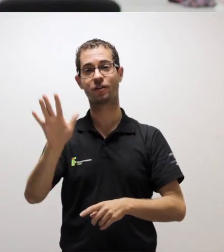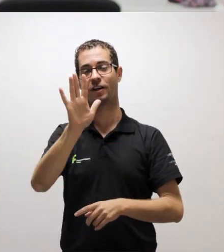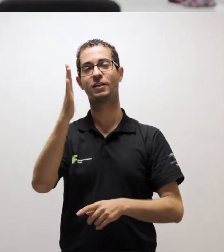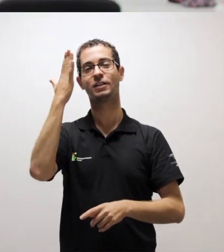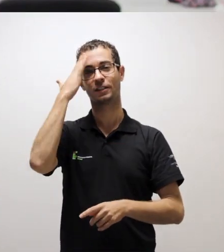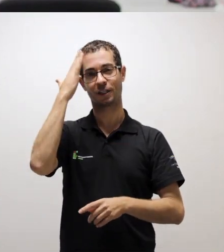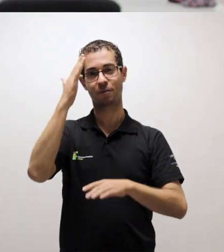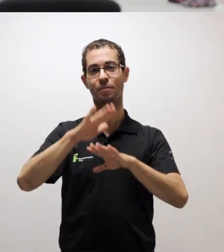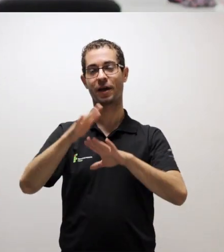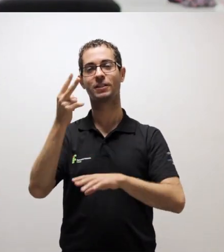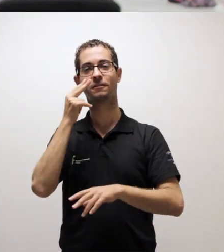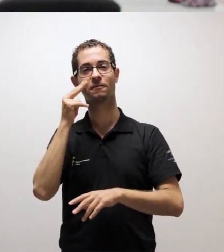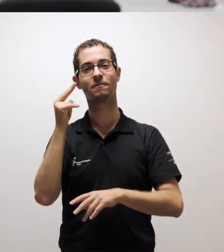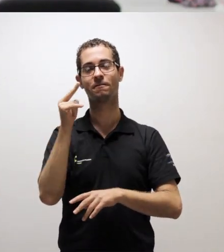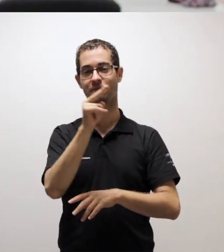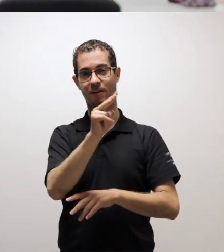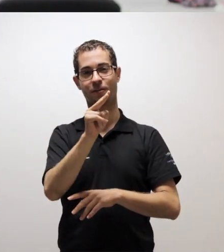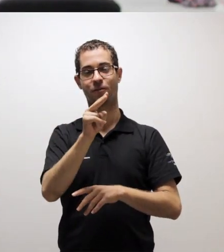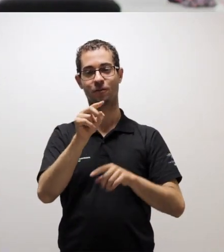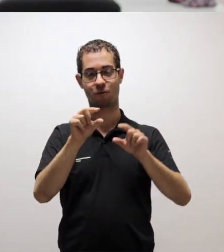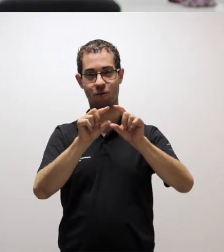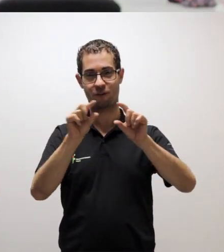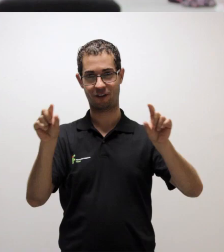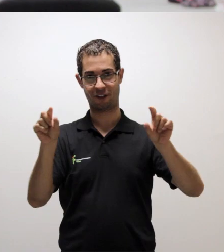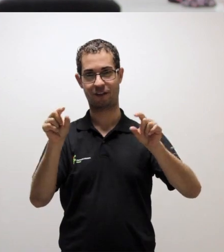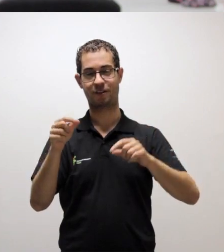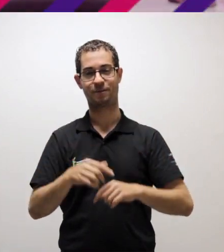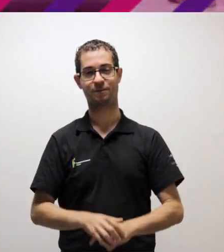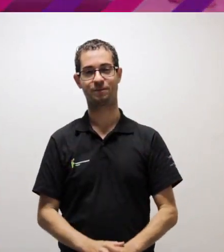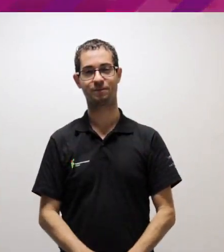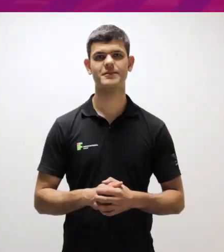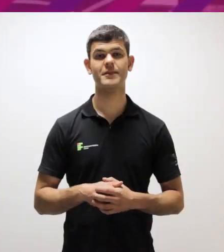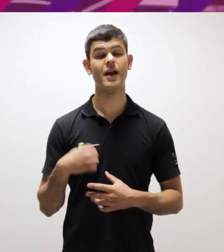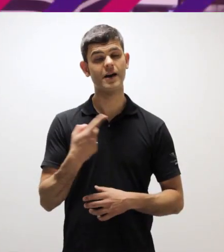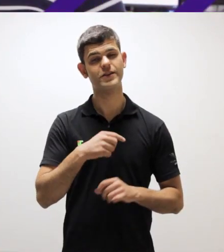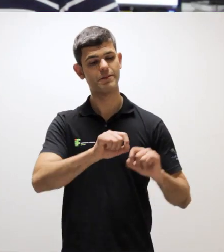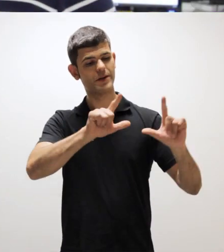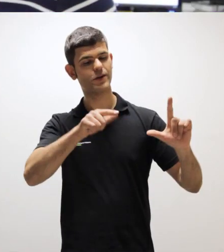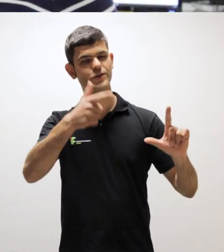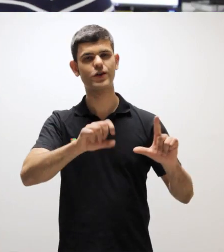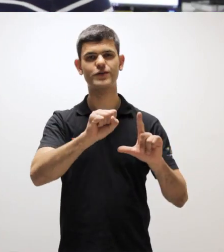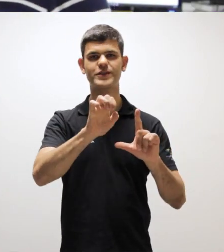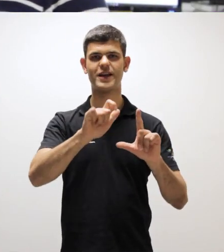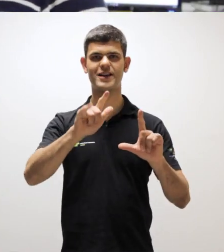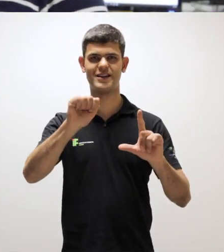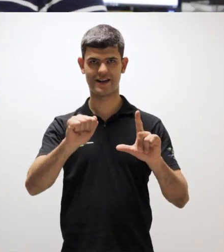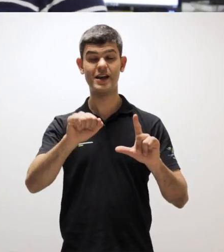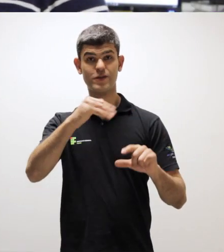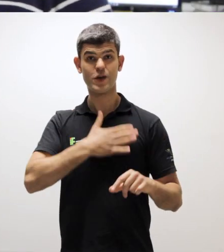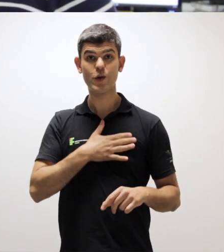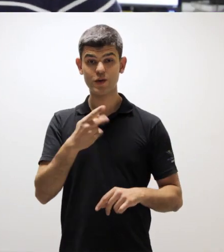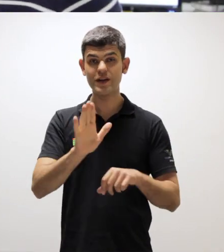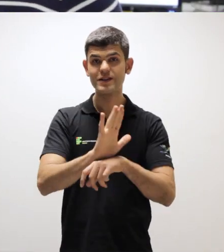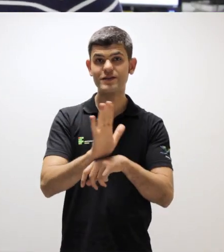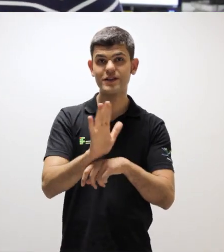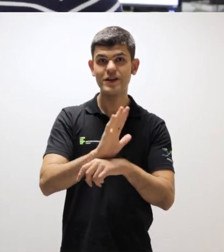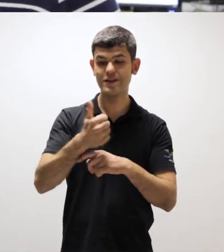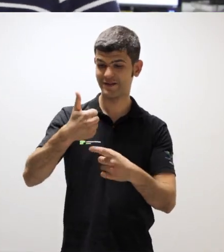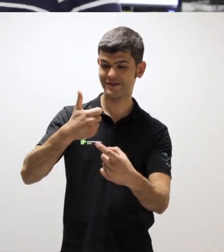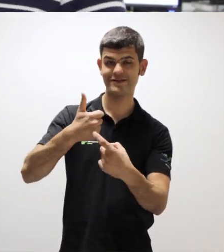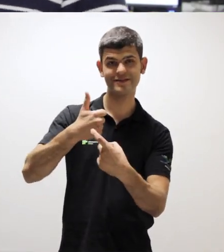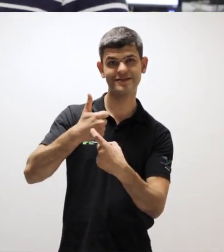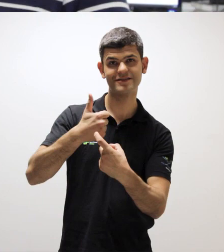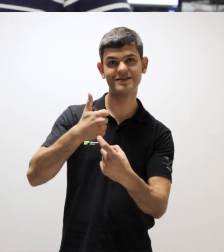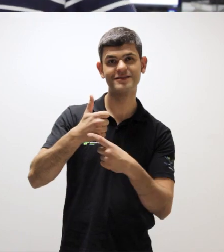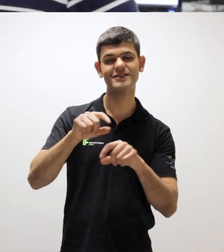Jogos Nacionais. Saiba mais sobre isso no link que está na descrição do seu vídeo. Este foi mais um Se Liga. Se você gostou desse